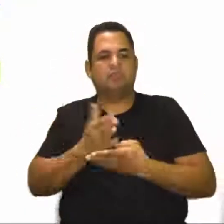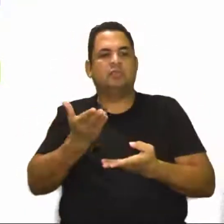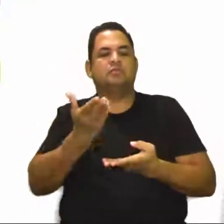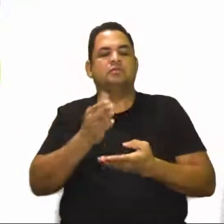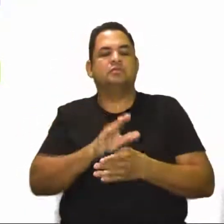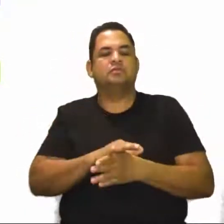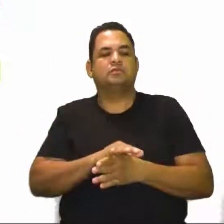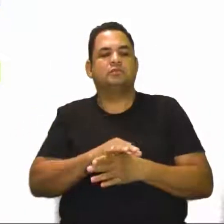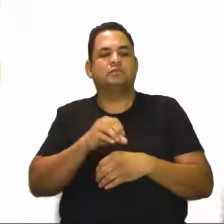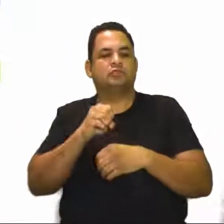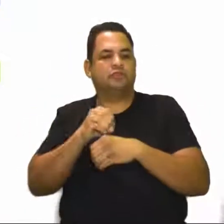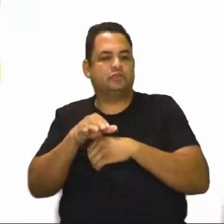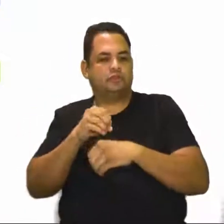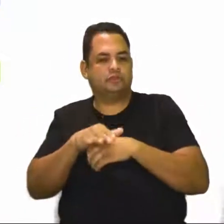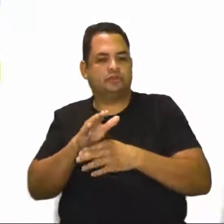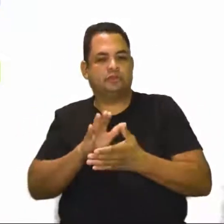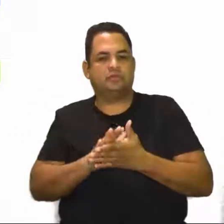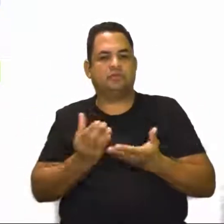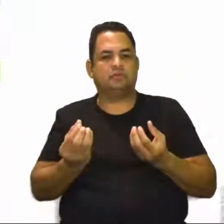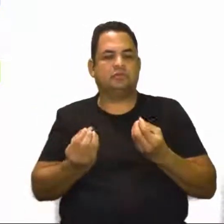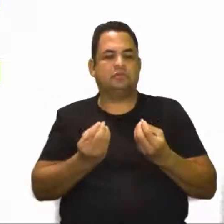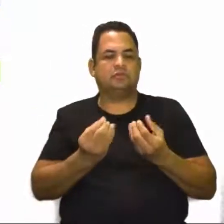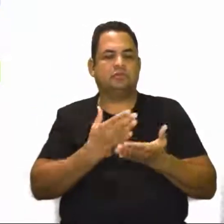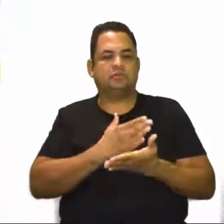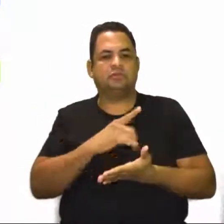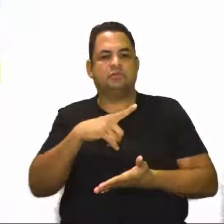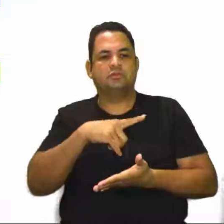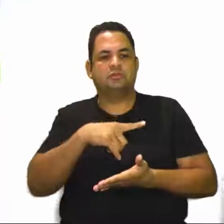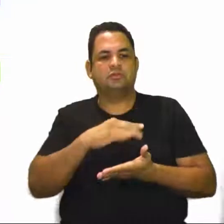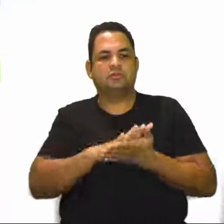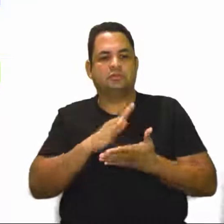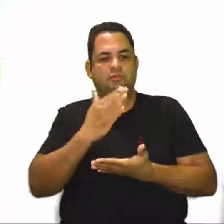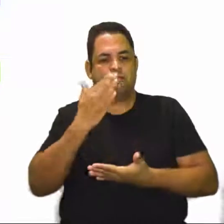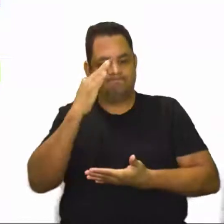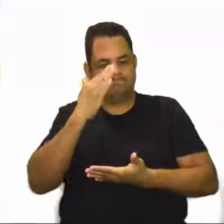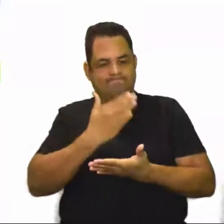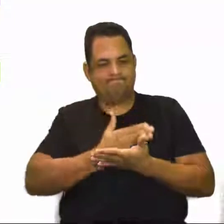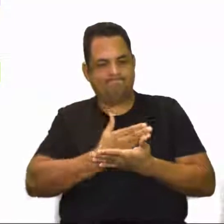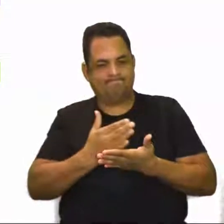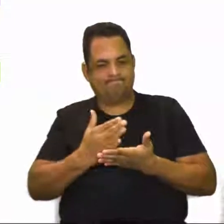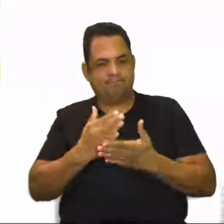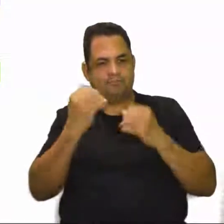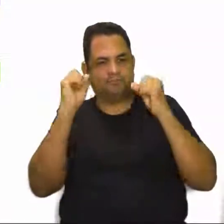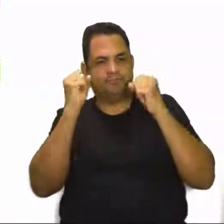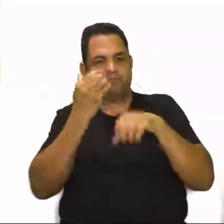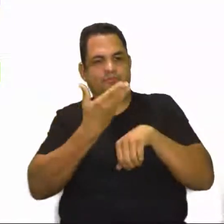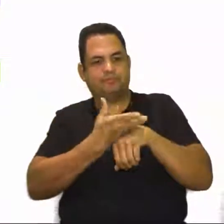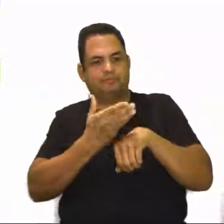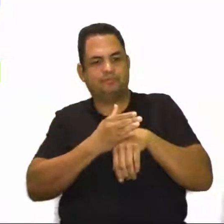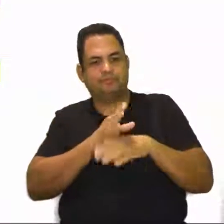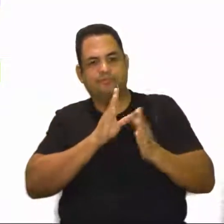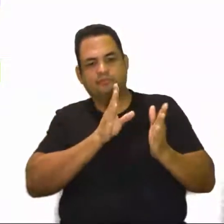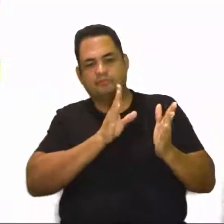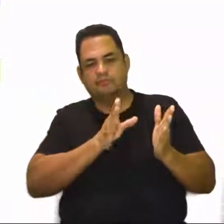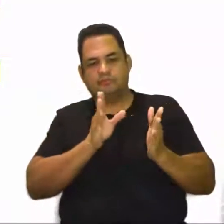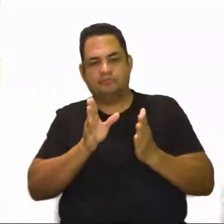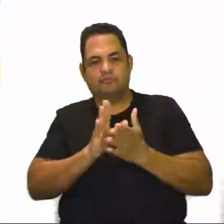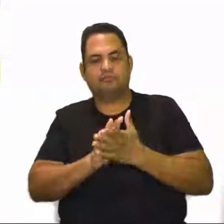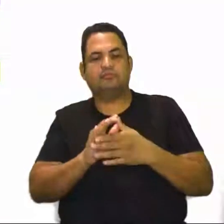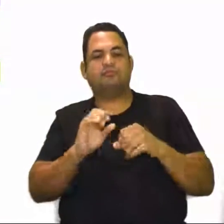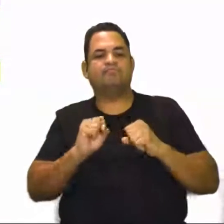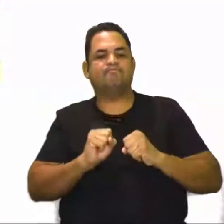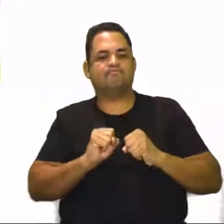né? Trouxemos várias dicas, contemplando aí os princípios de treinamento, a duração e intensidade do